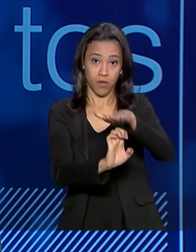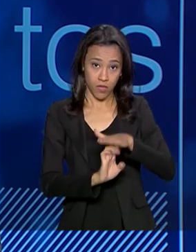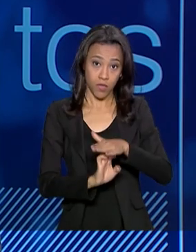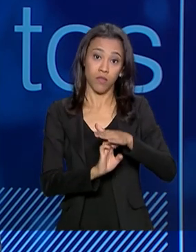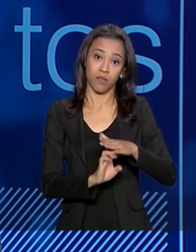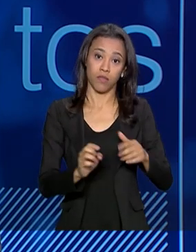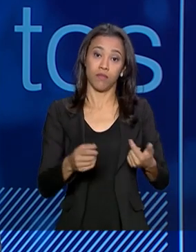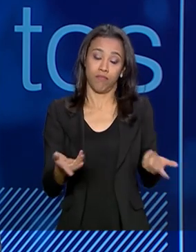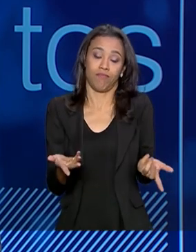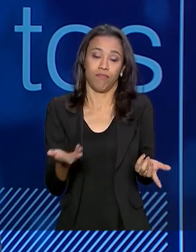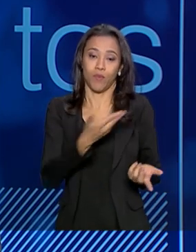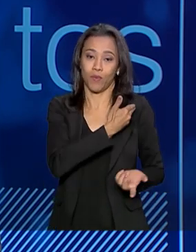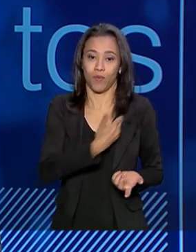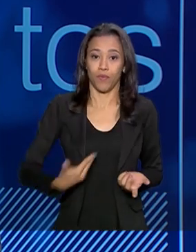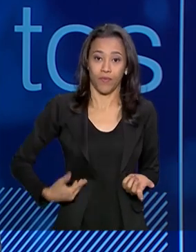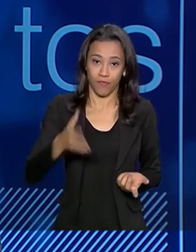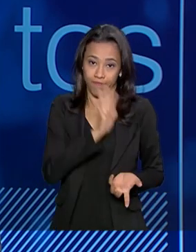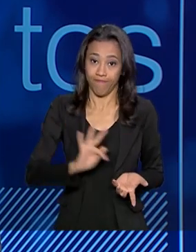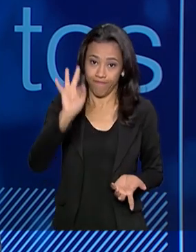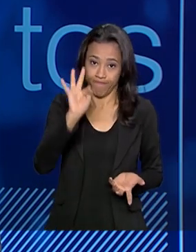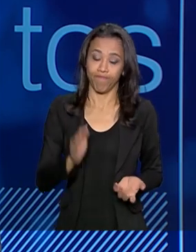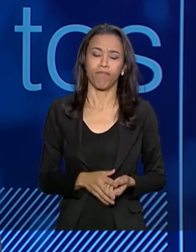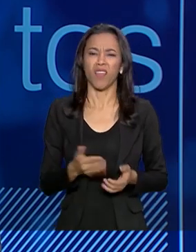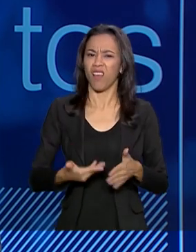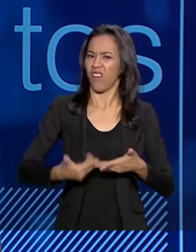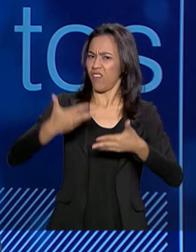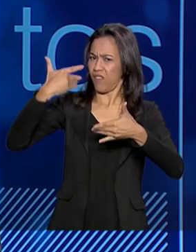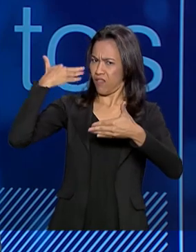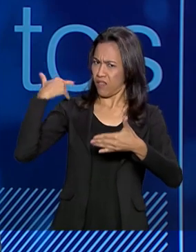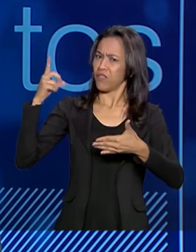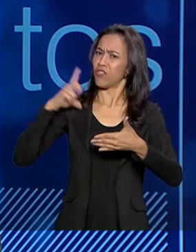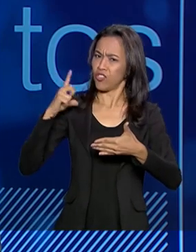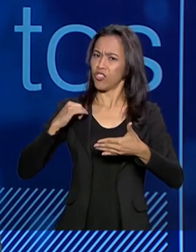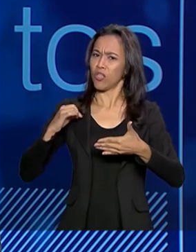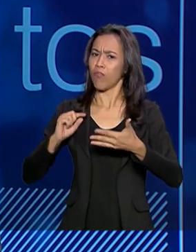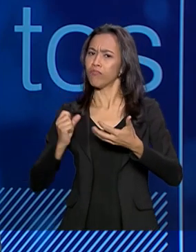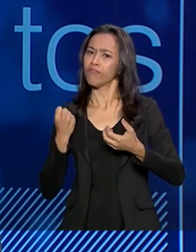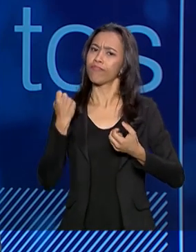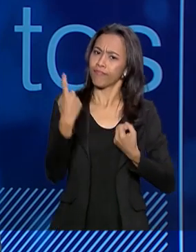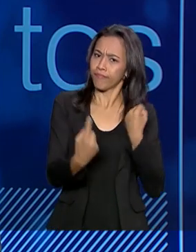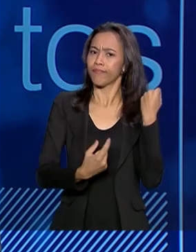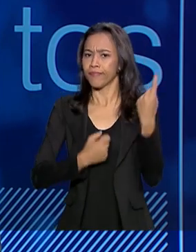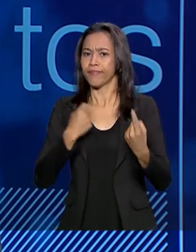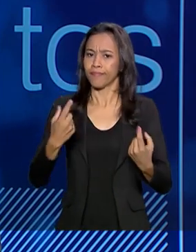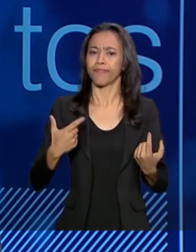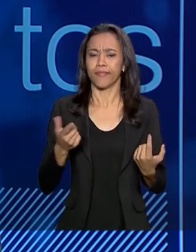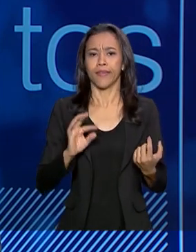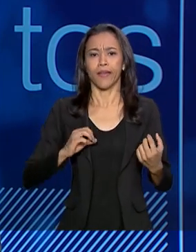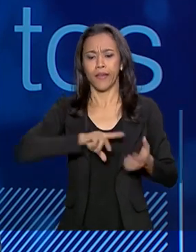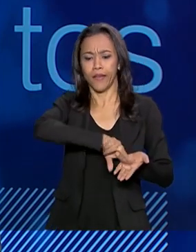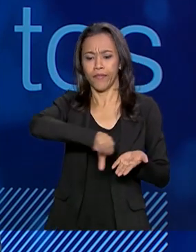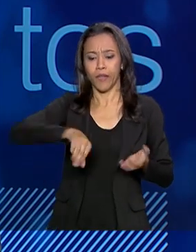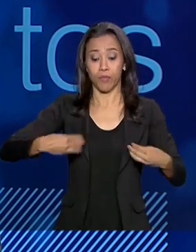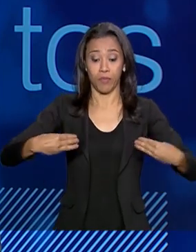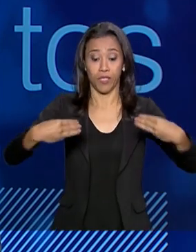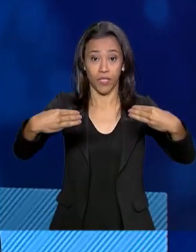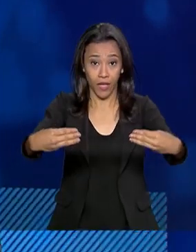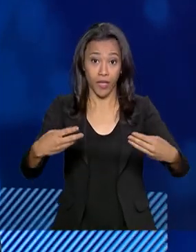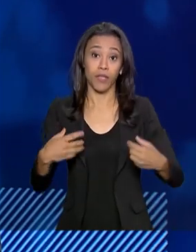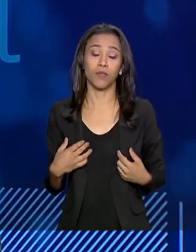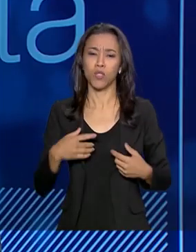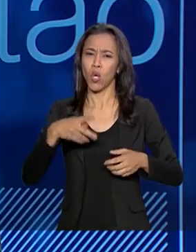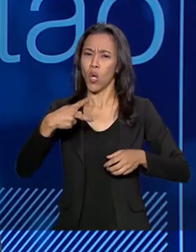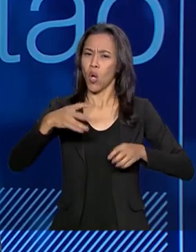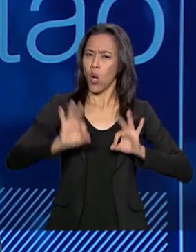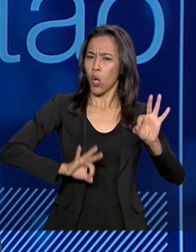âmbito do governo federal. Então, antes disso, nós tínhamos várias iniciativas acontecendo em ministérios diferentes, estruturando as suas concessões,